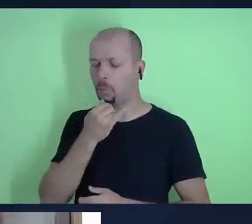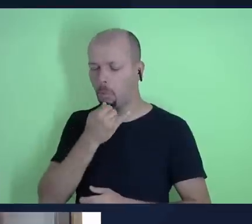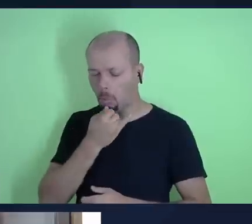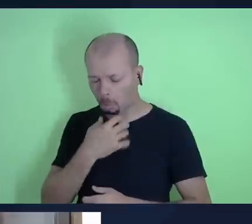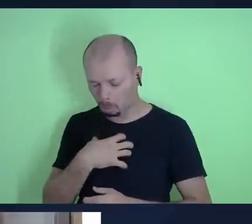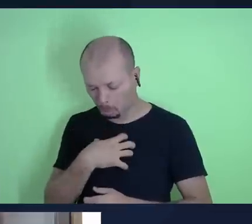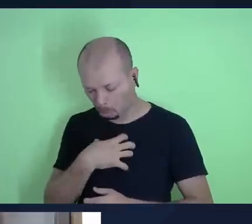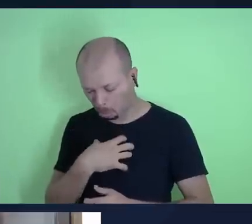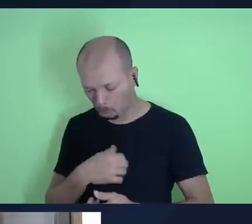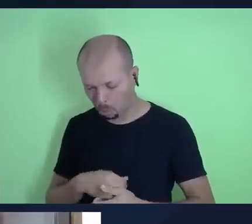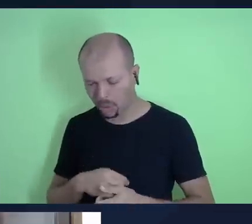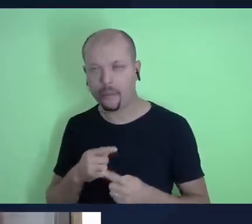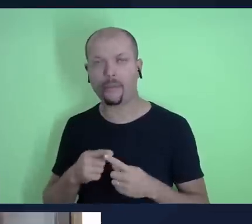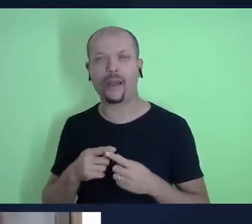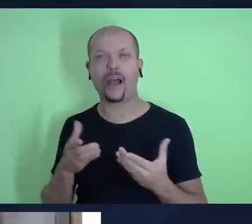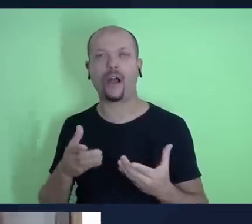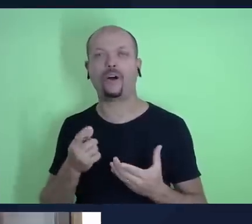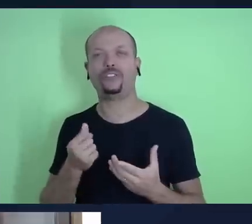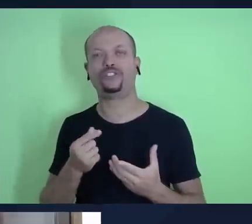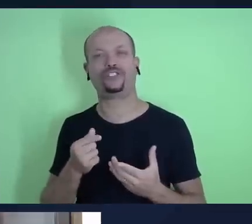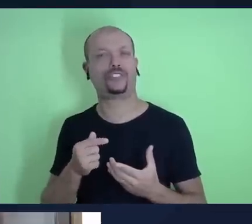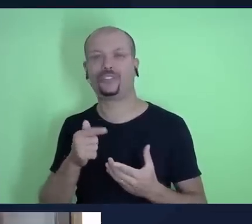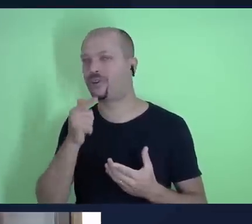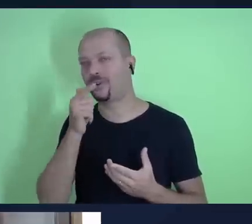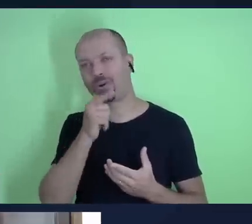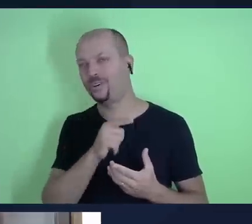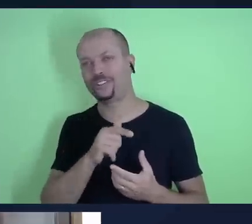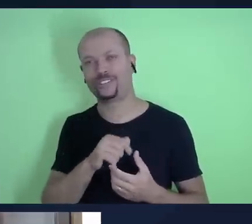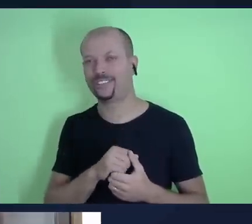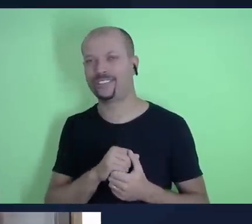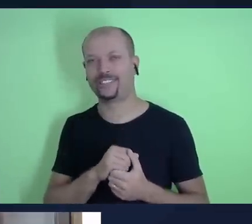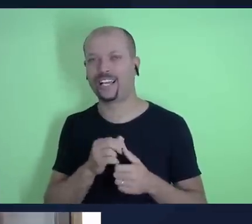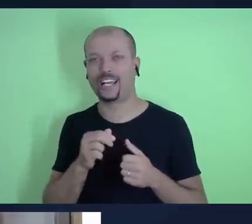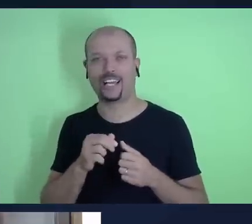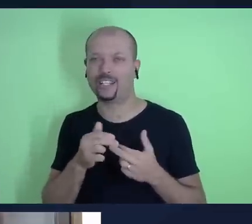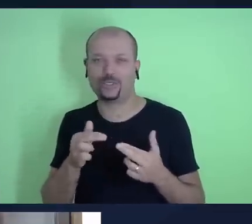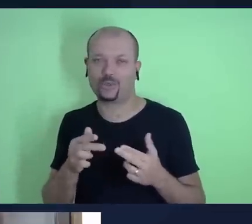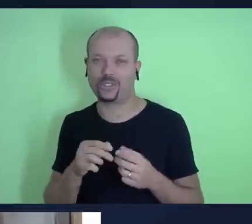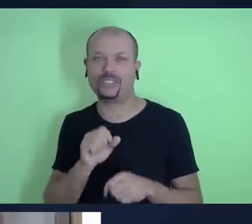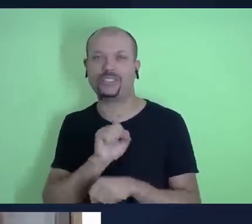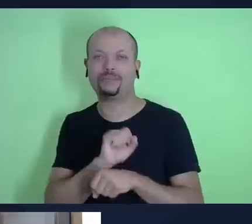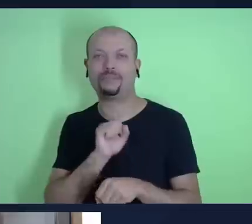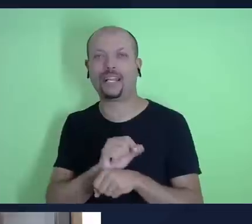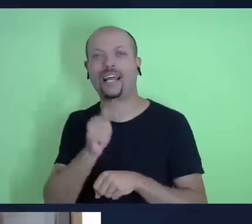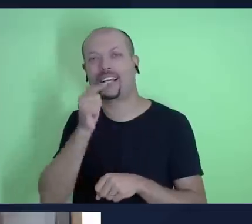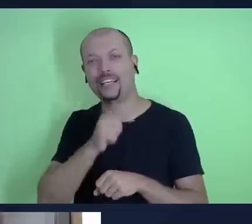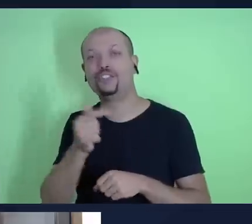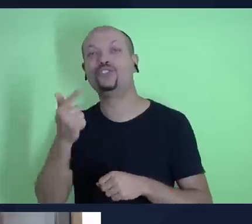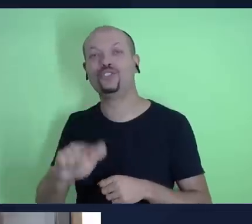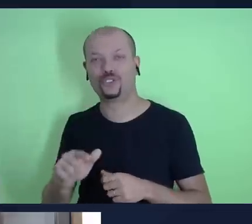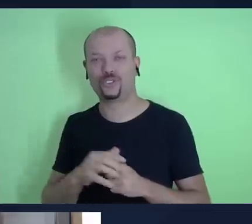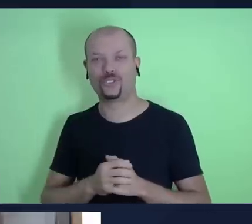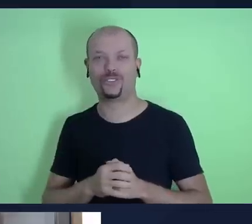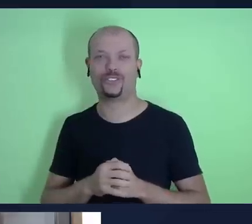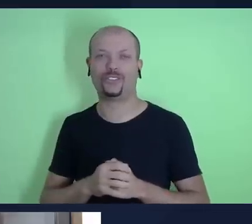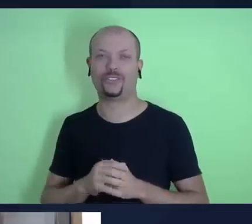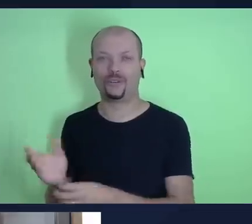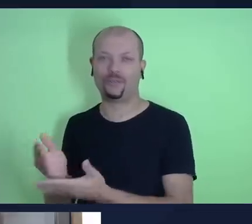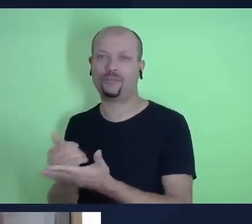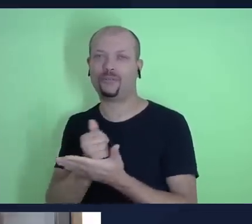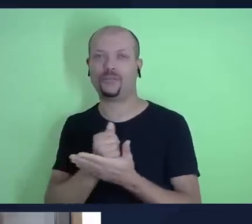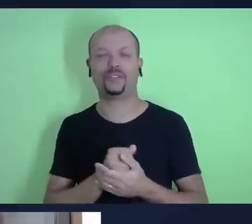agora o dinheiro não dava mais para ele comprar o que ele tanto queria teria que esperar ganhar novamente algum montante para juntar